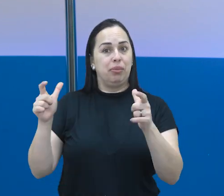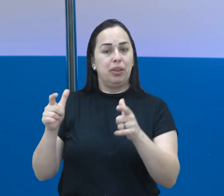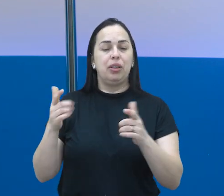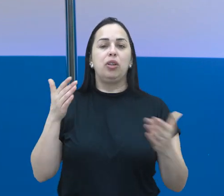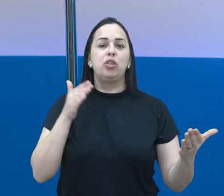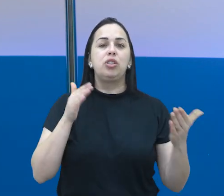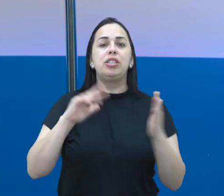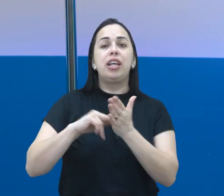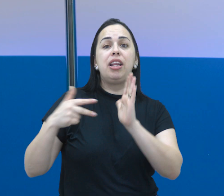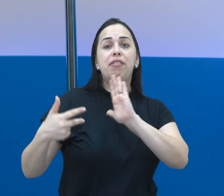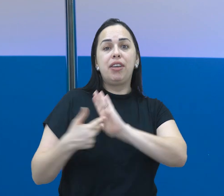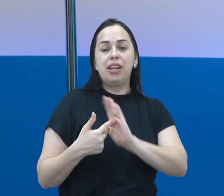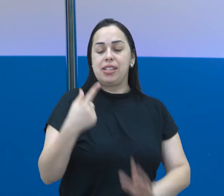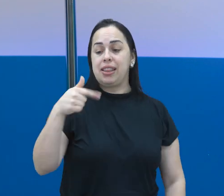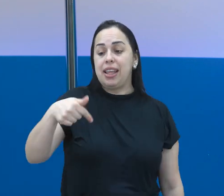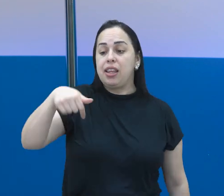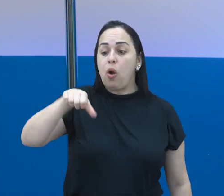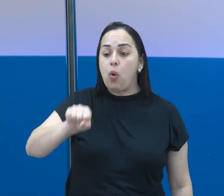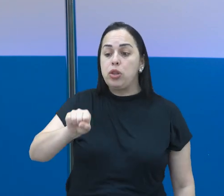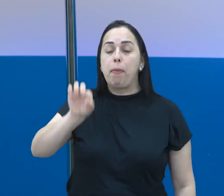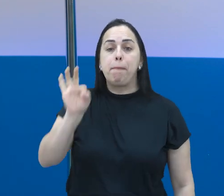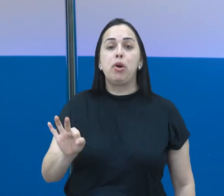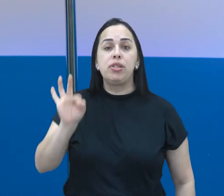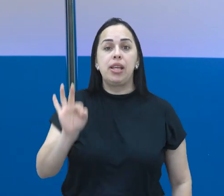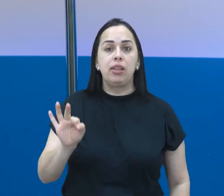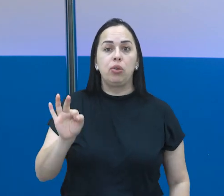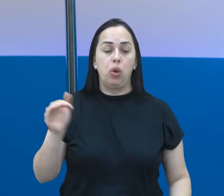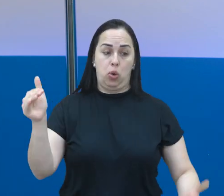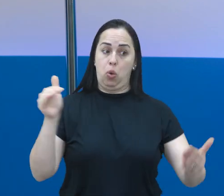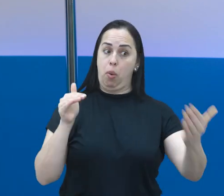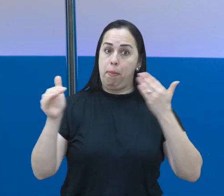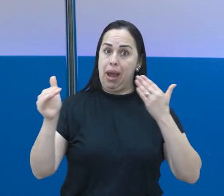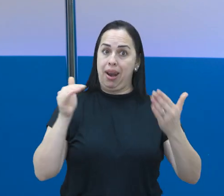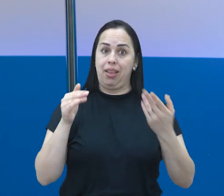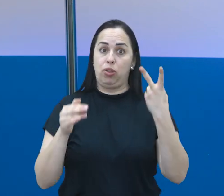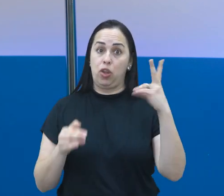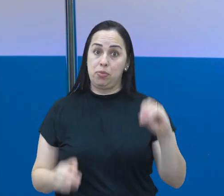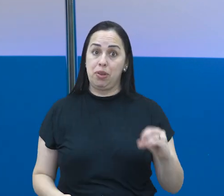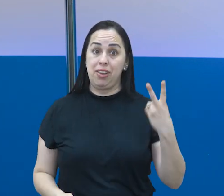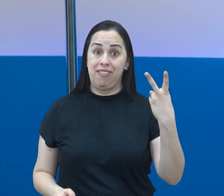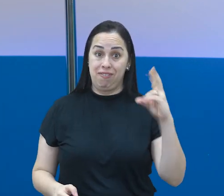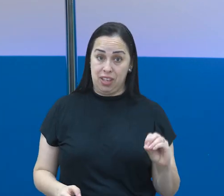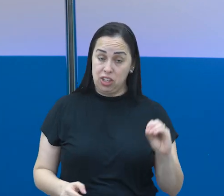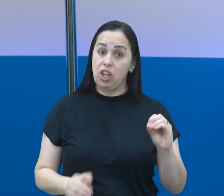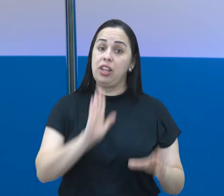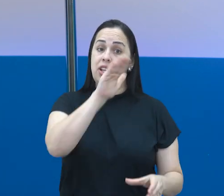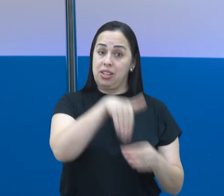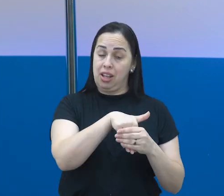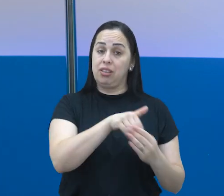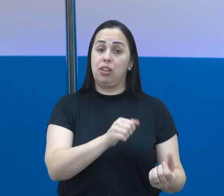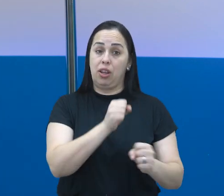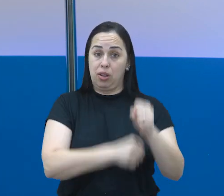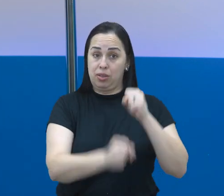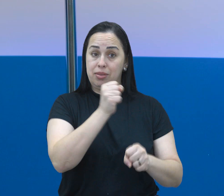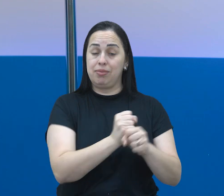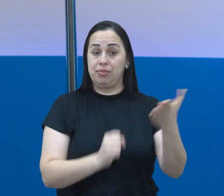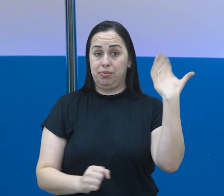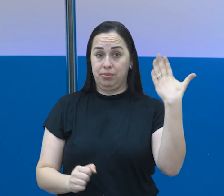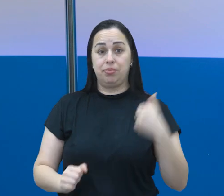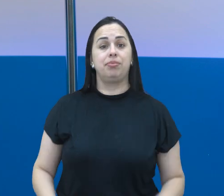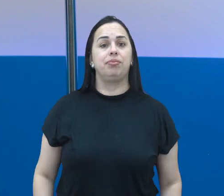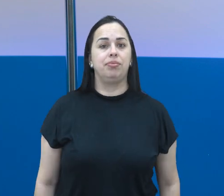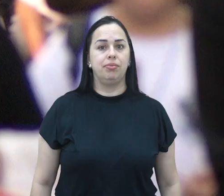representa um aumento de 78% na comparação com a última eleição municipal que aconteceu em